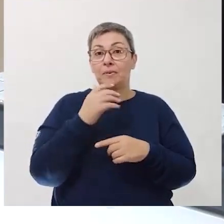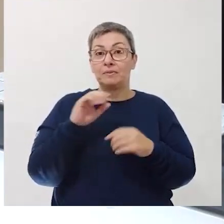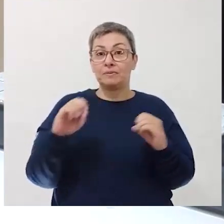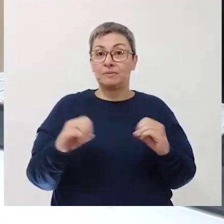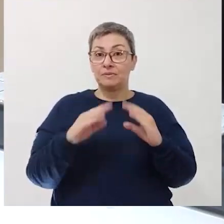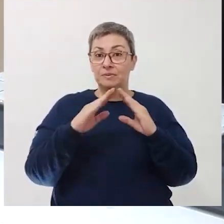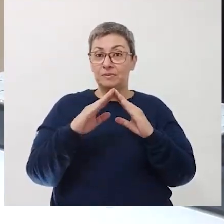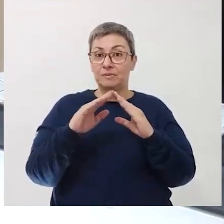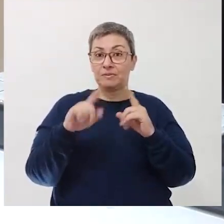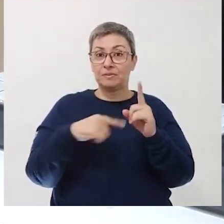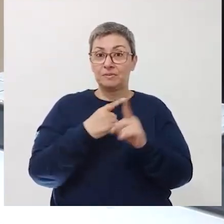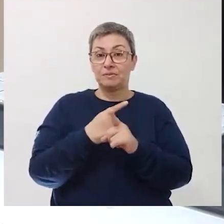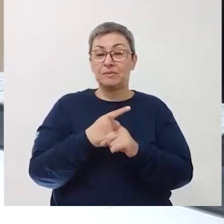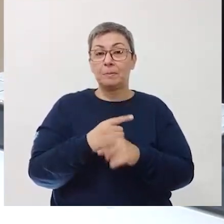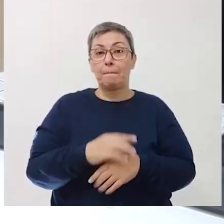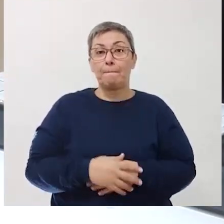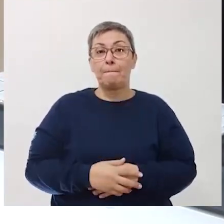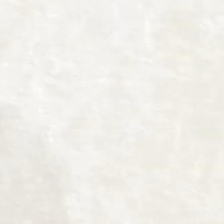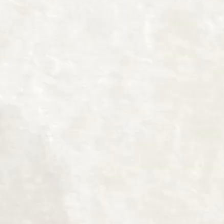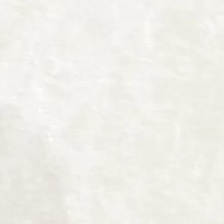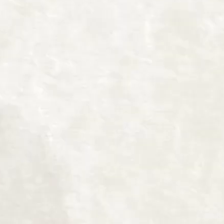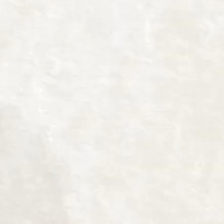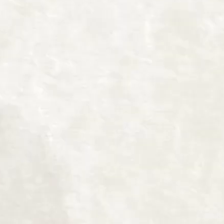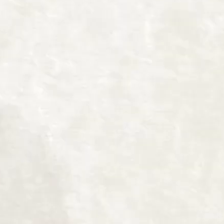fiquem bem e até o próximo programa.